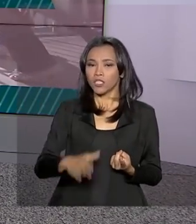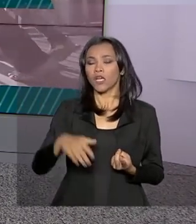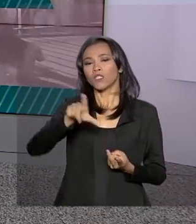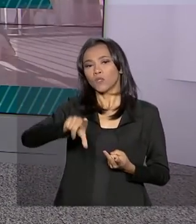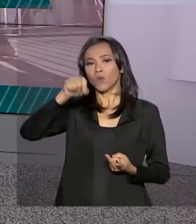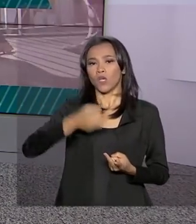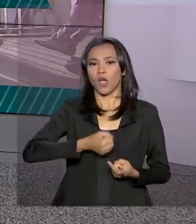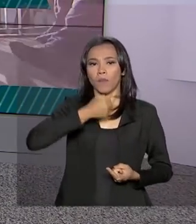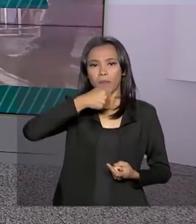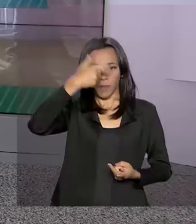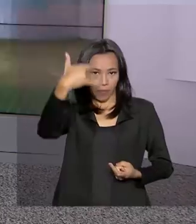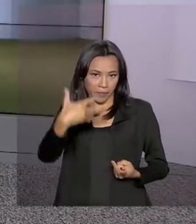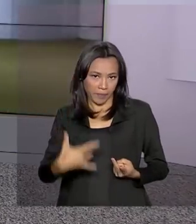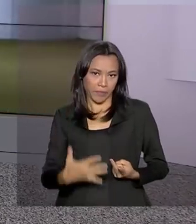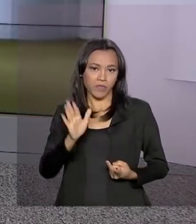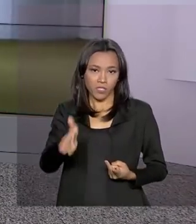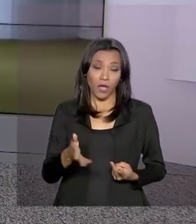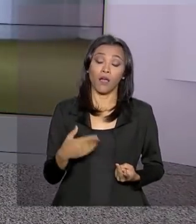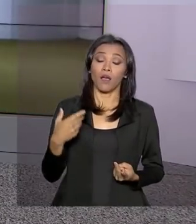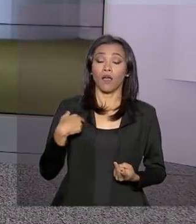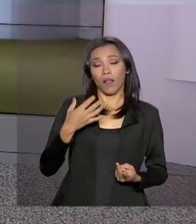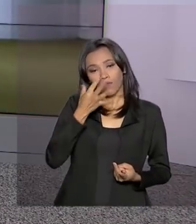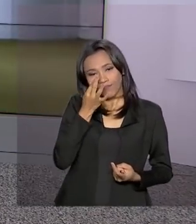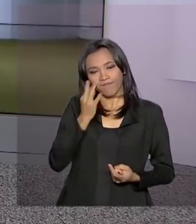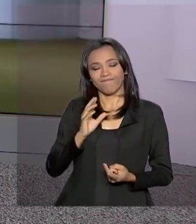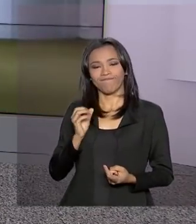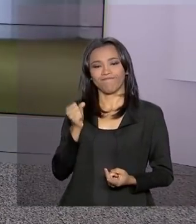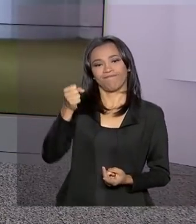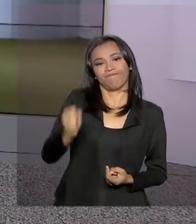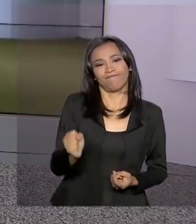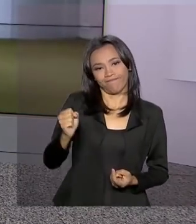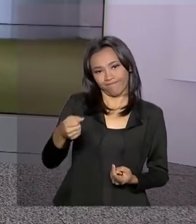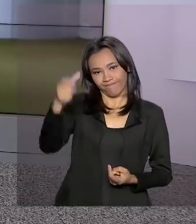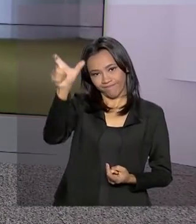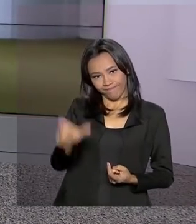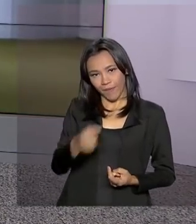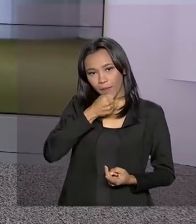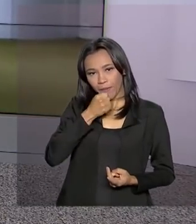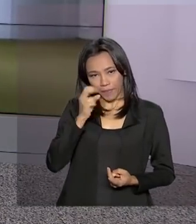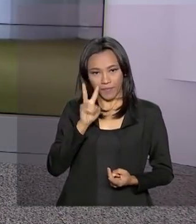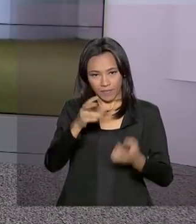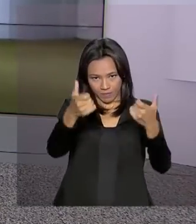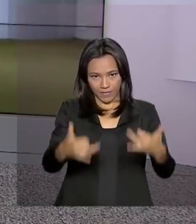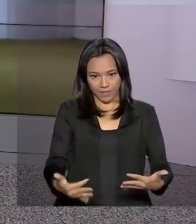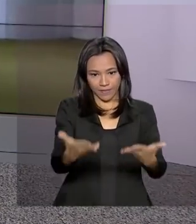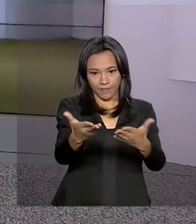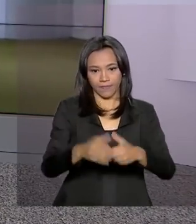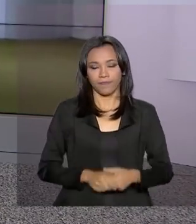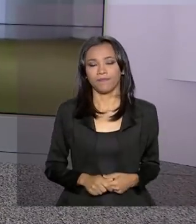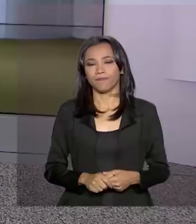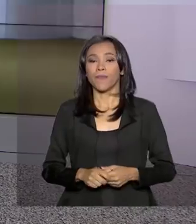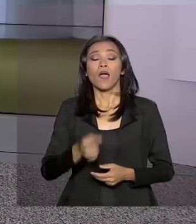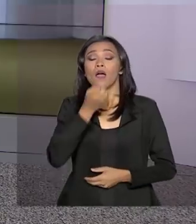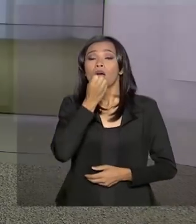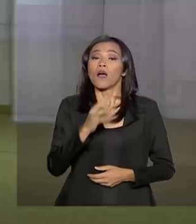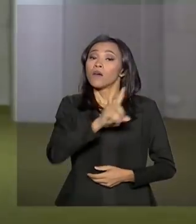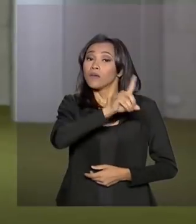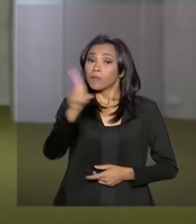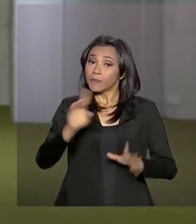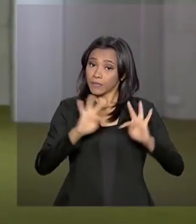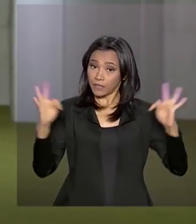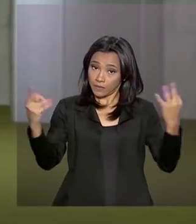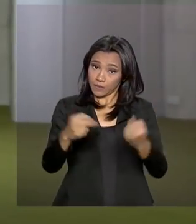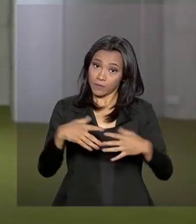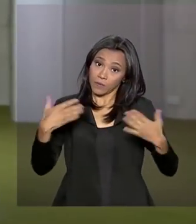repórter Selma Dias está acompanhando esse assunto e conversa agora com a gente. Olá Selma, bom dia. Oi Carla, bom dia a você e a todos. Olha, o